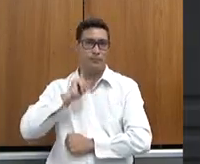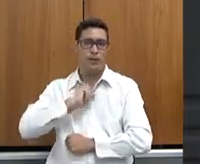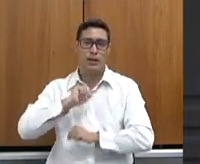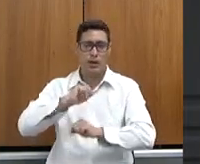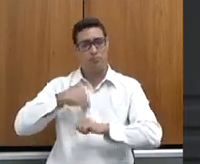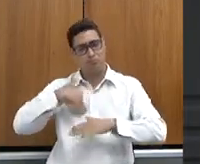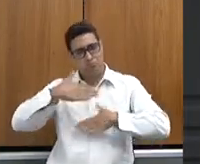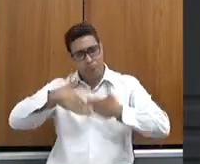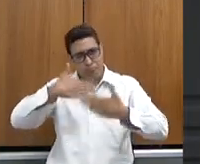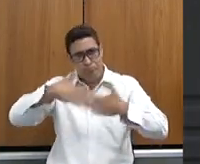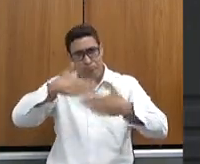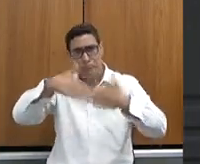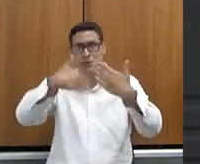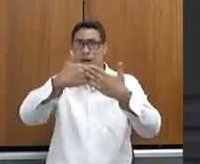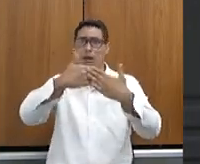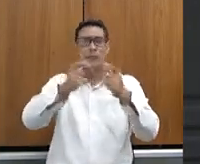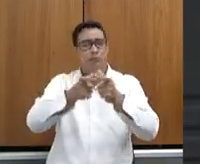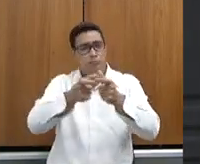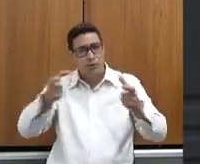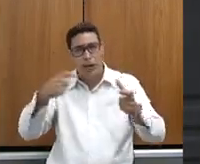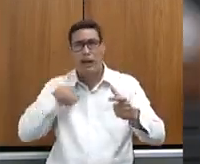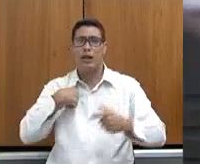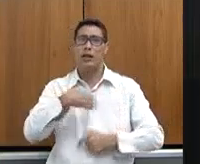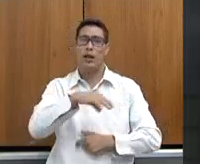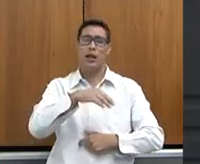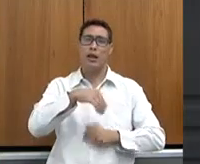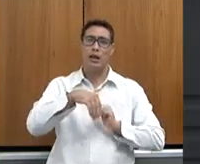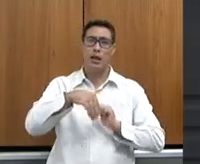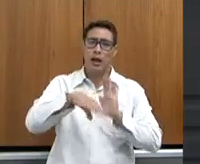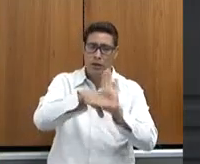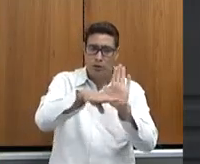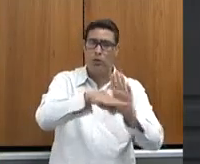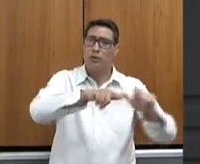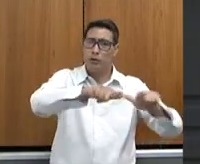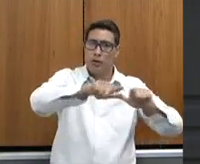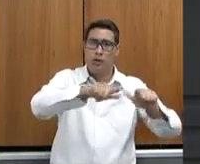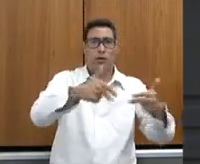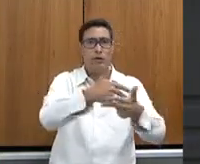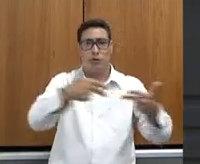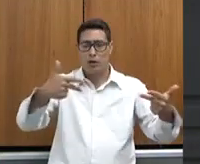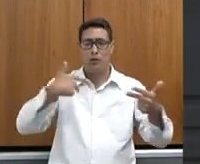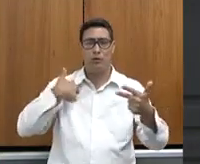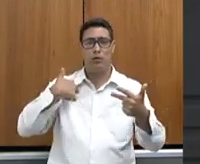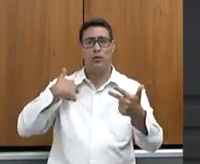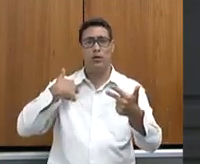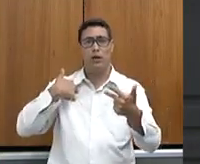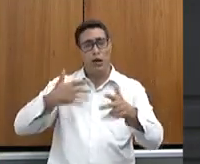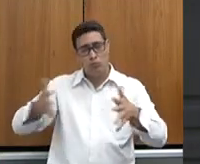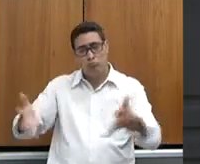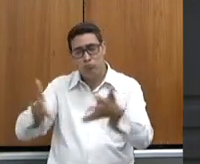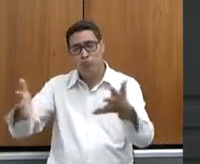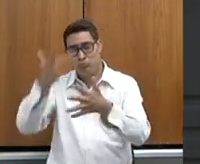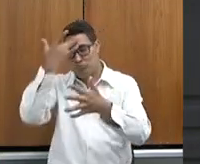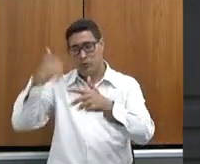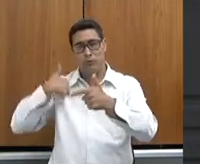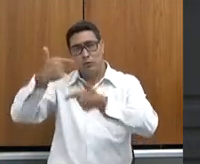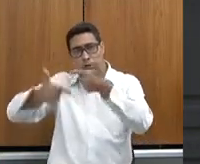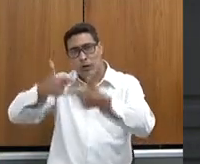cresce, gera renda, gera emprego e dignifica quem está lá na ponta, que é o homem do campo, que é o nosso